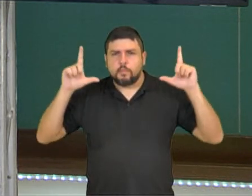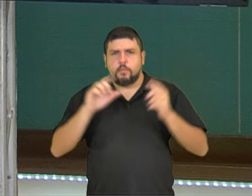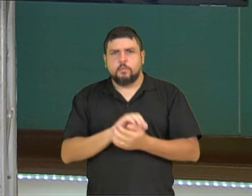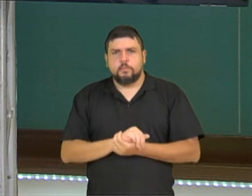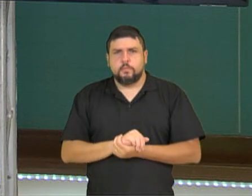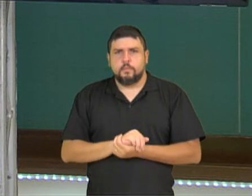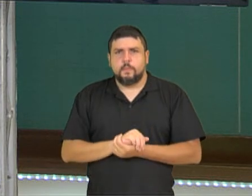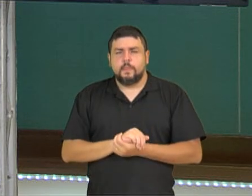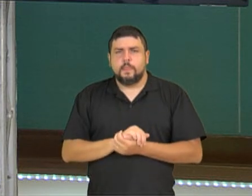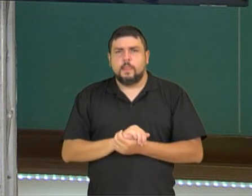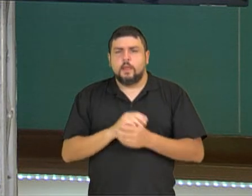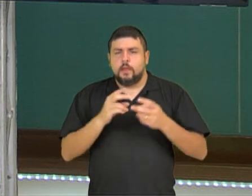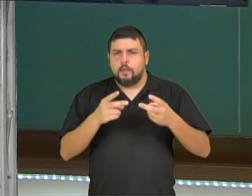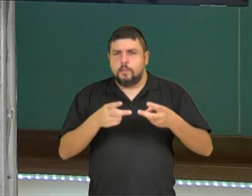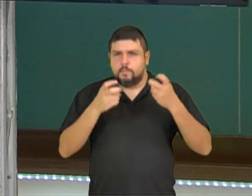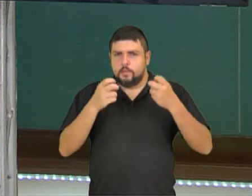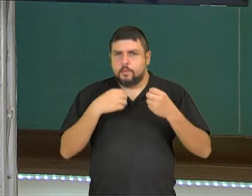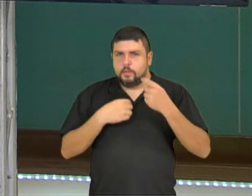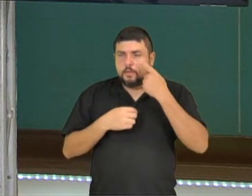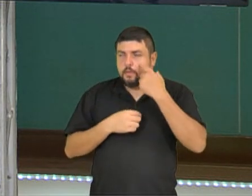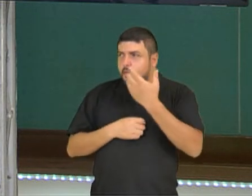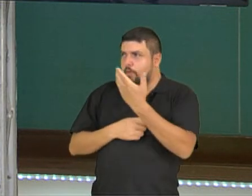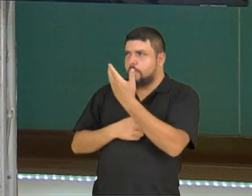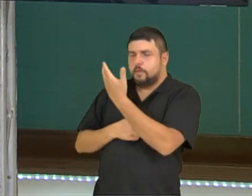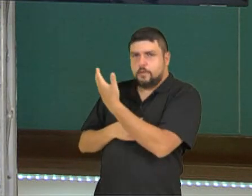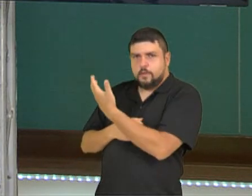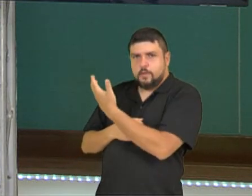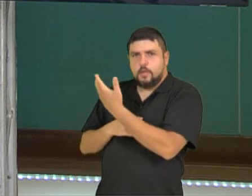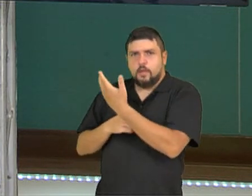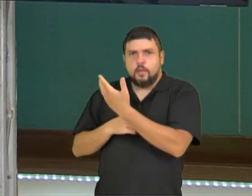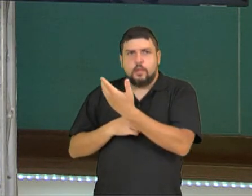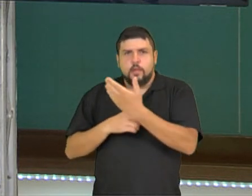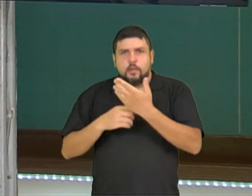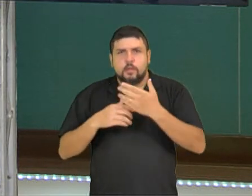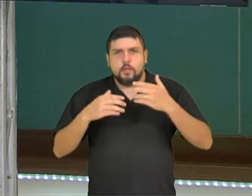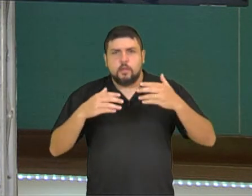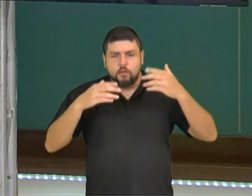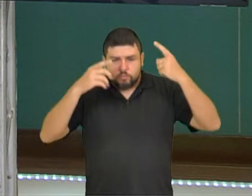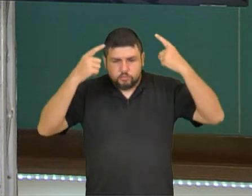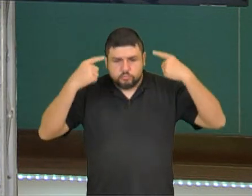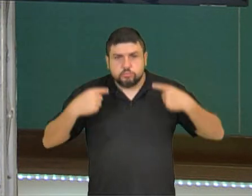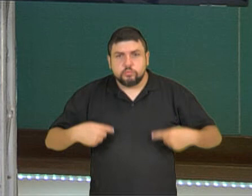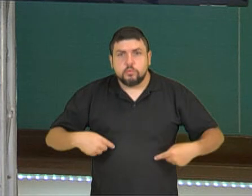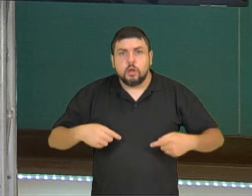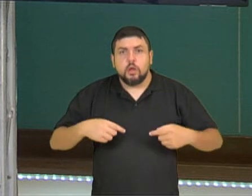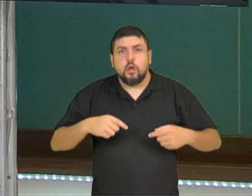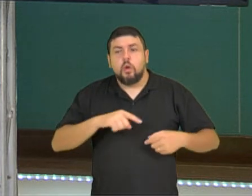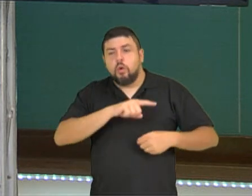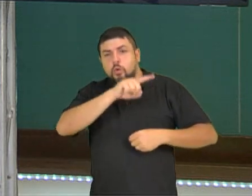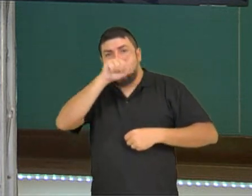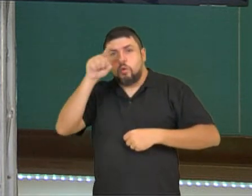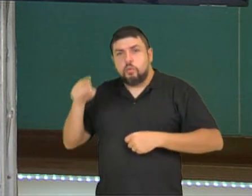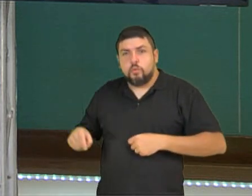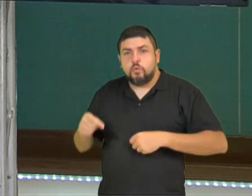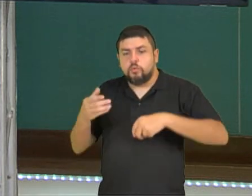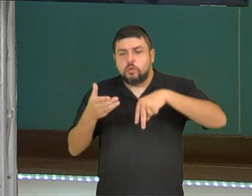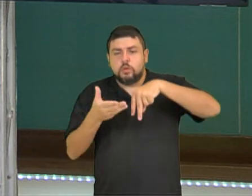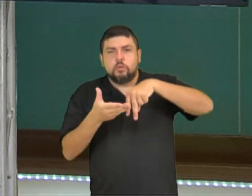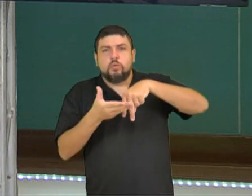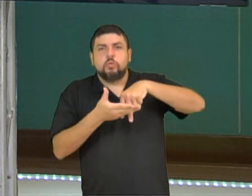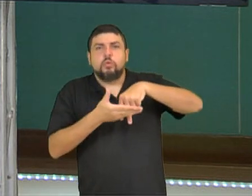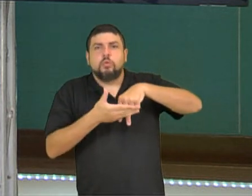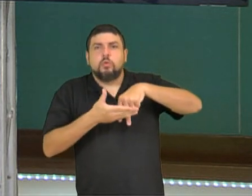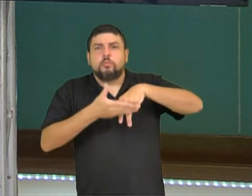a pessoa é retratada por inteiro e aqui apenas do joelho para cima. É a questão da distância, nós temos aqui